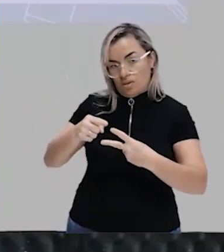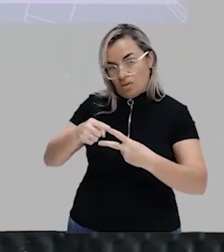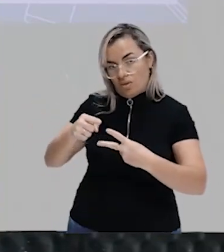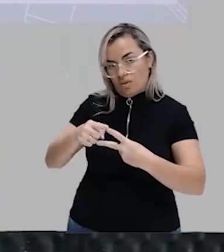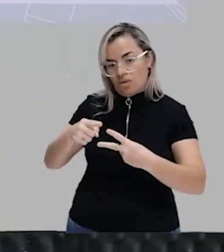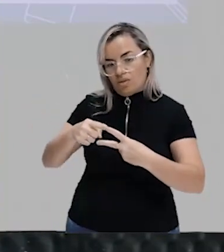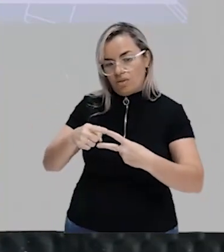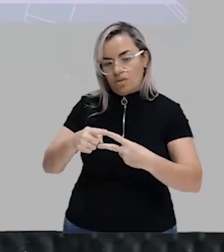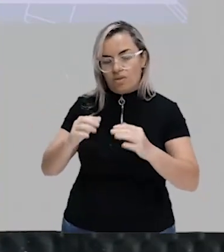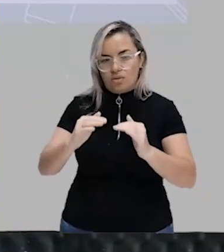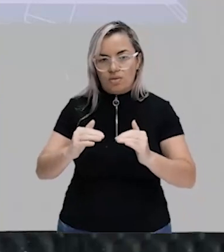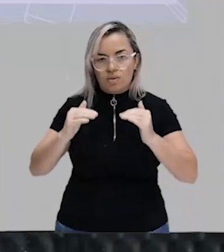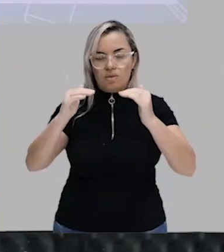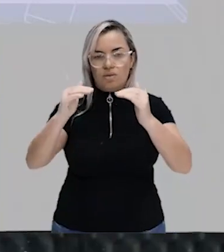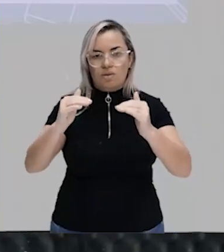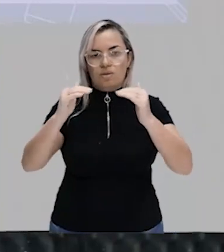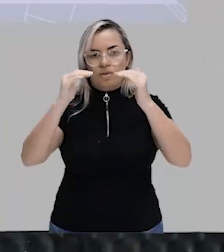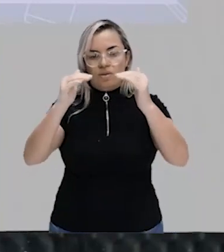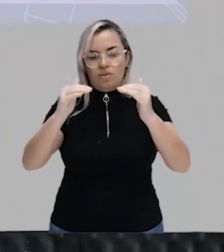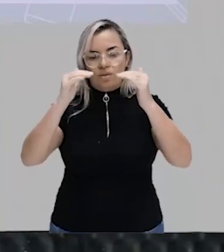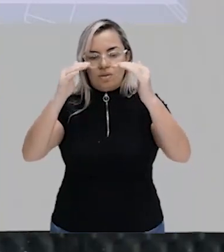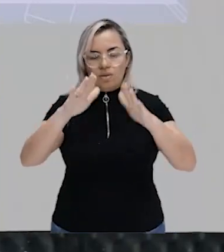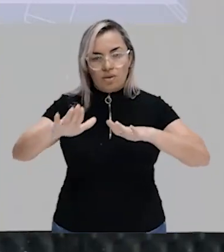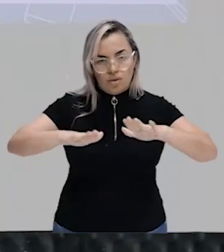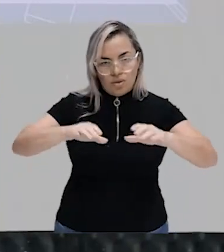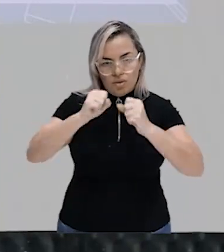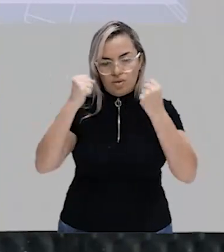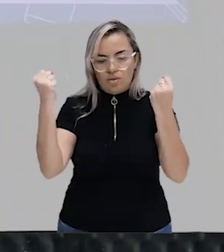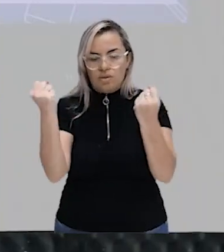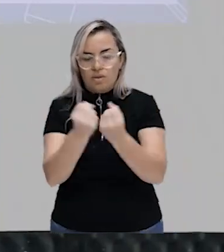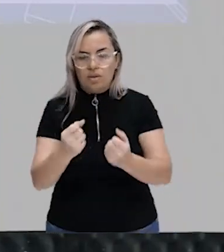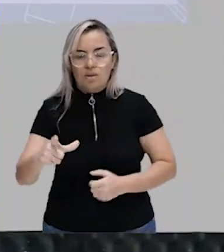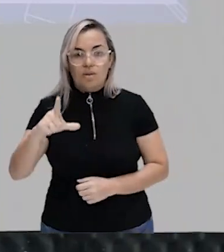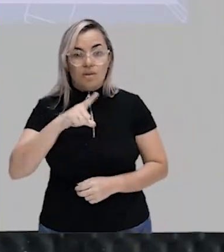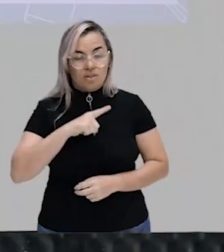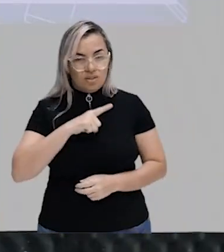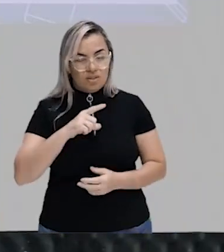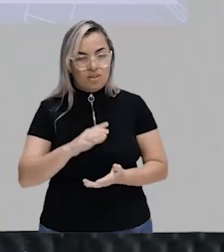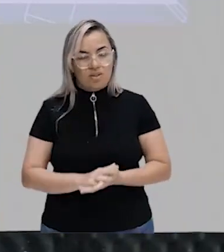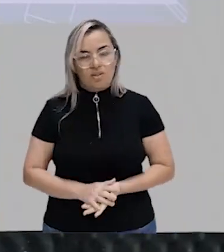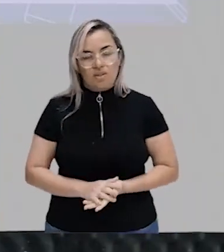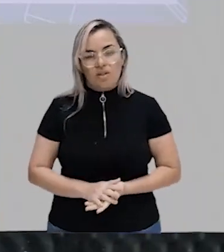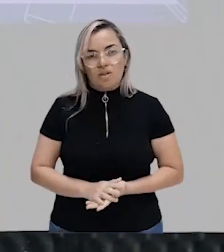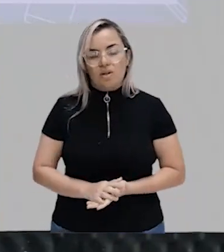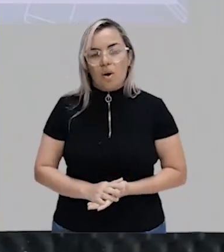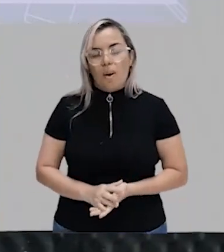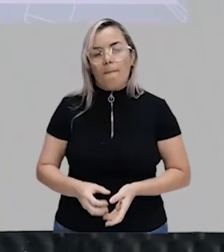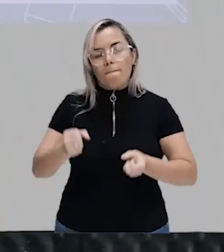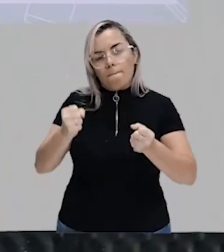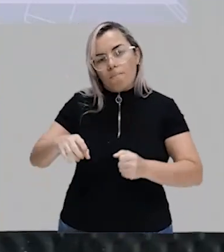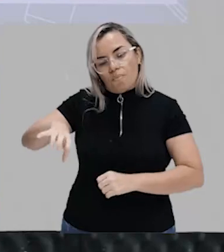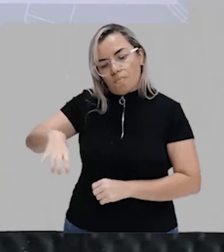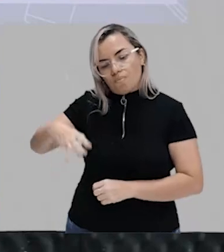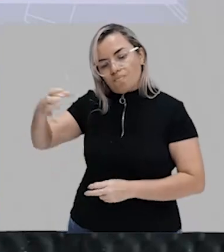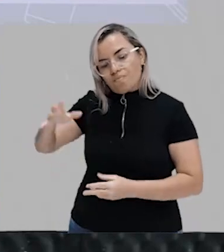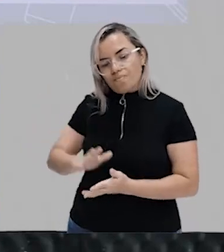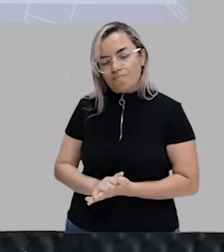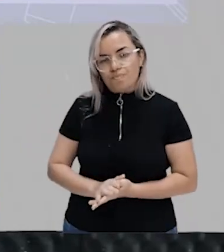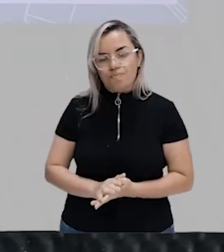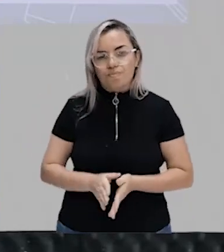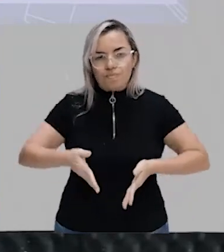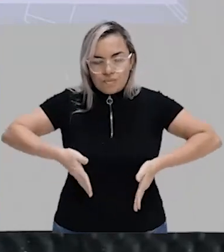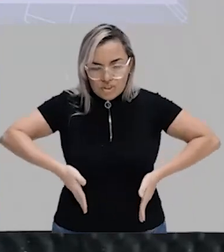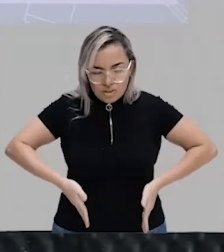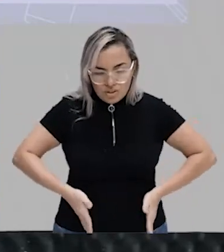ascendente. Só que existe também a possibilidade contrária de alguém nascer numa família